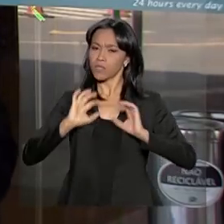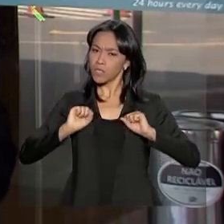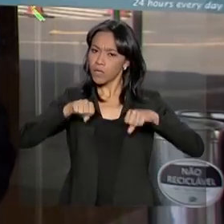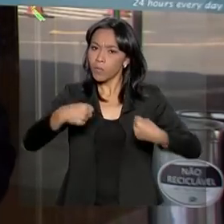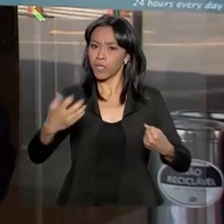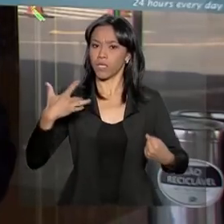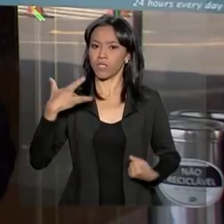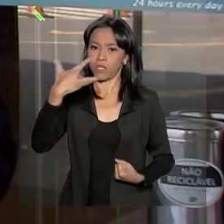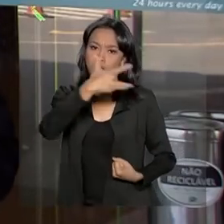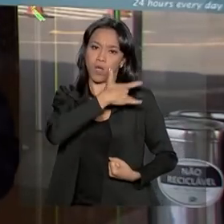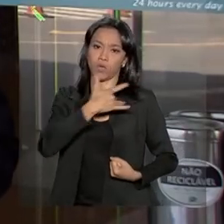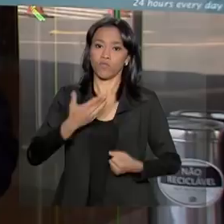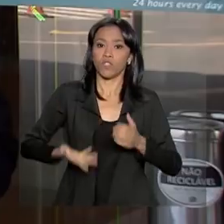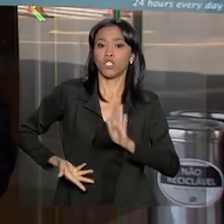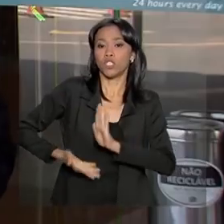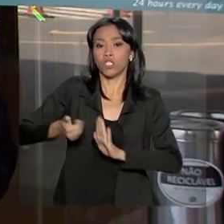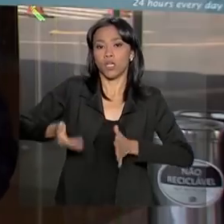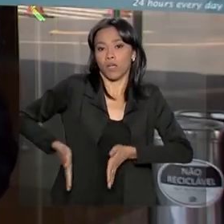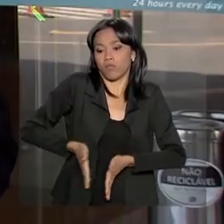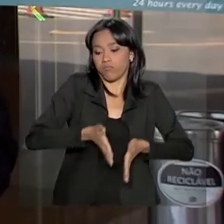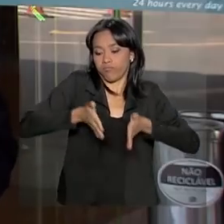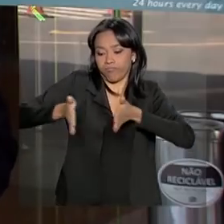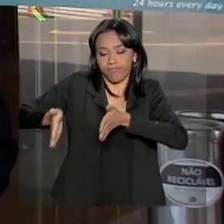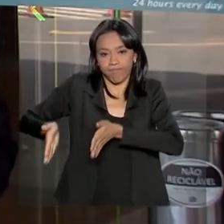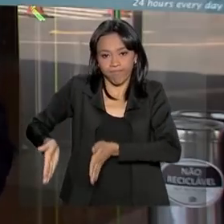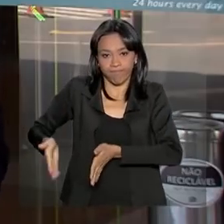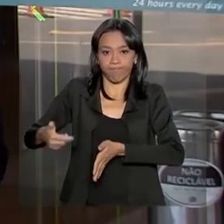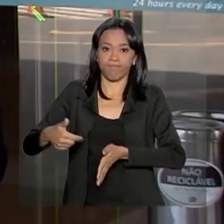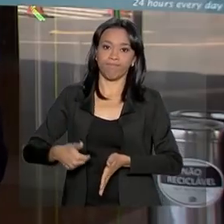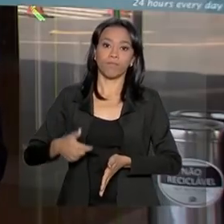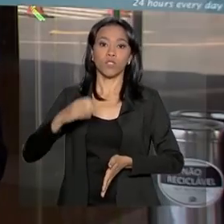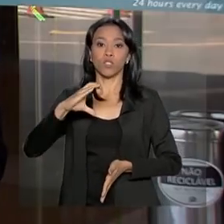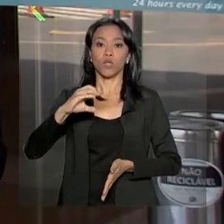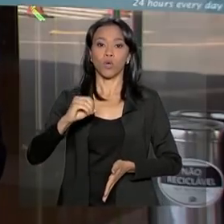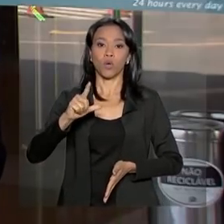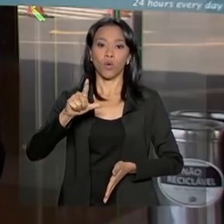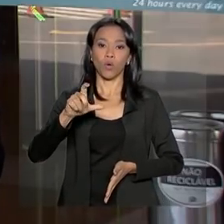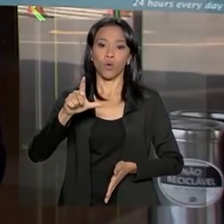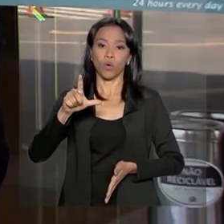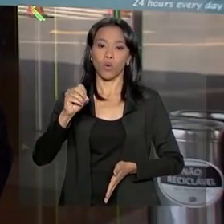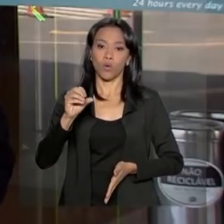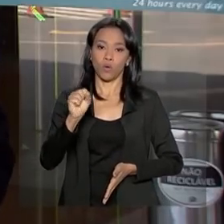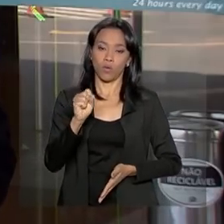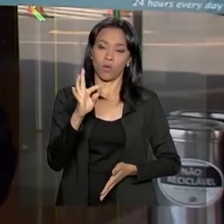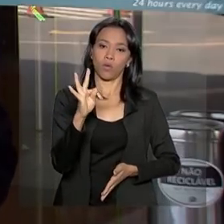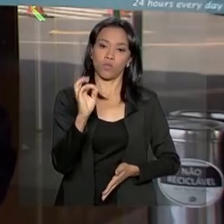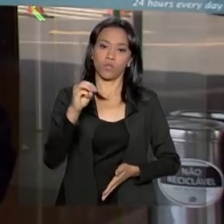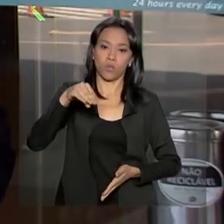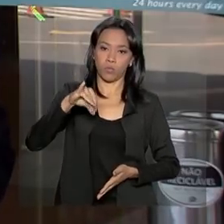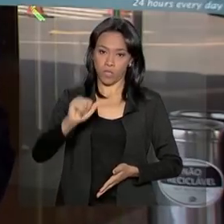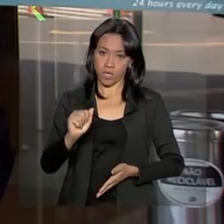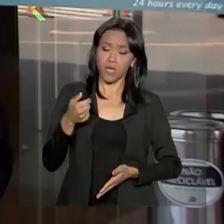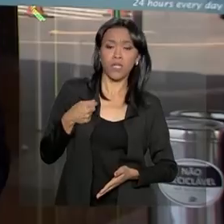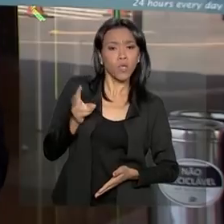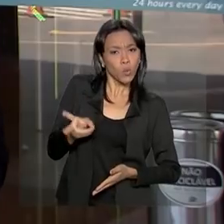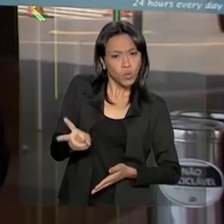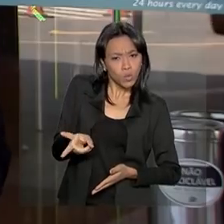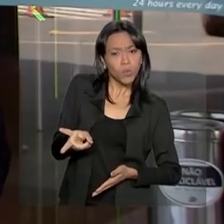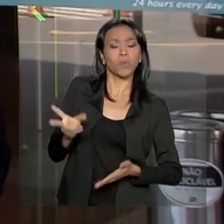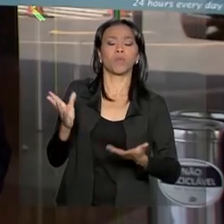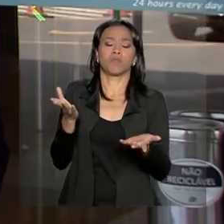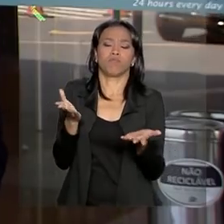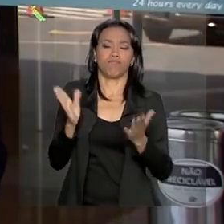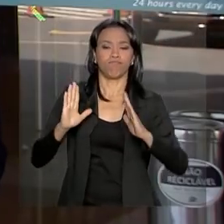de colostomia. O presidente segue na unidade de terapia intensiva em um quarto privativo por questão de privacidade,